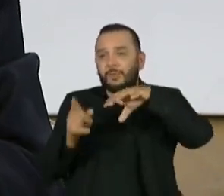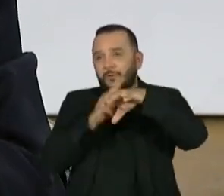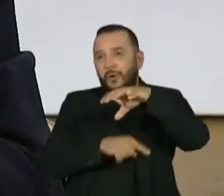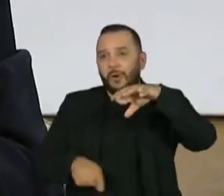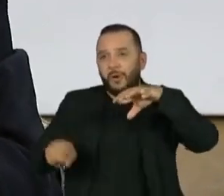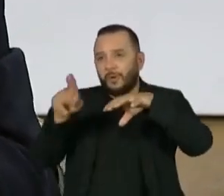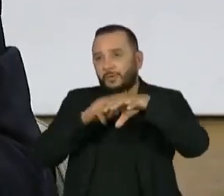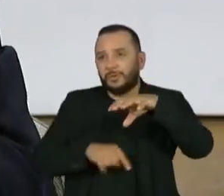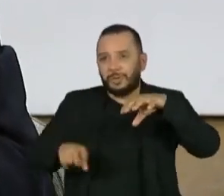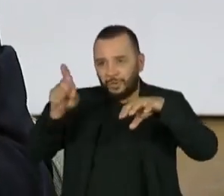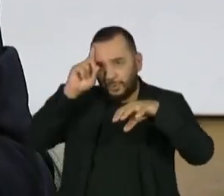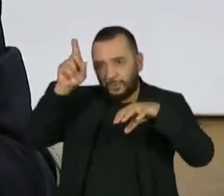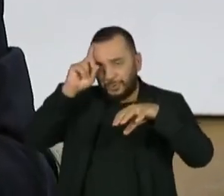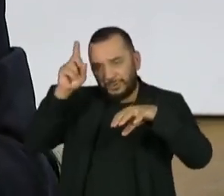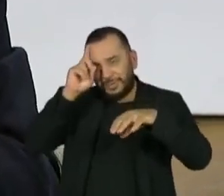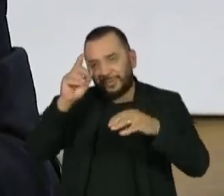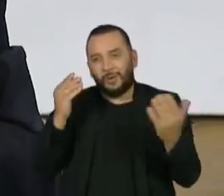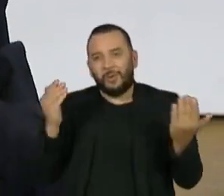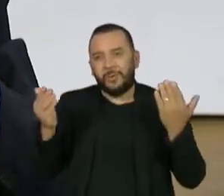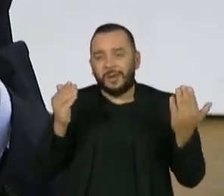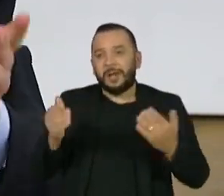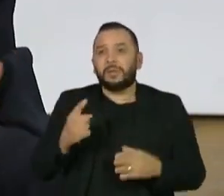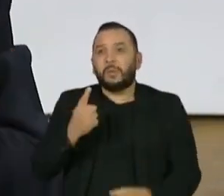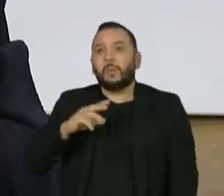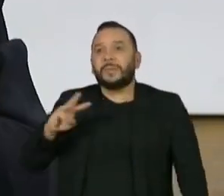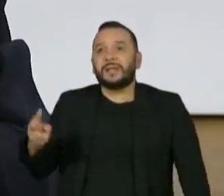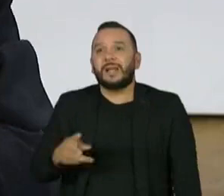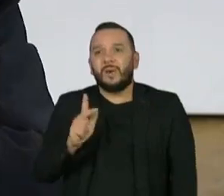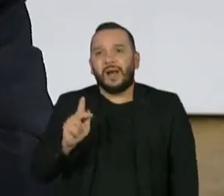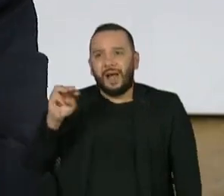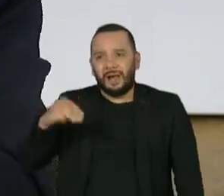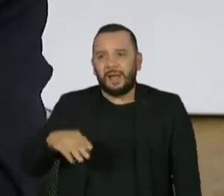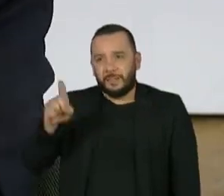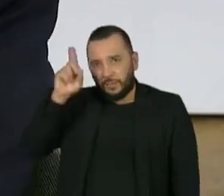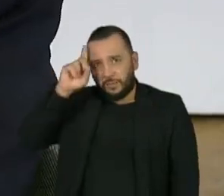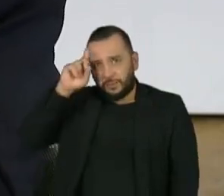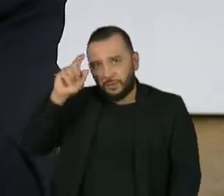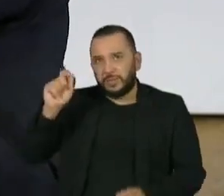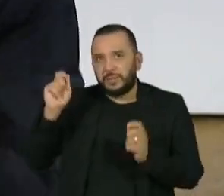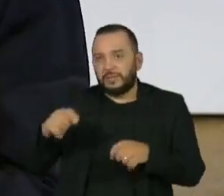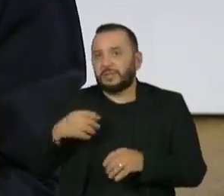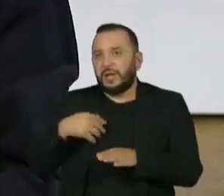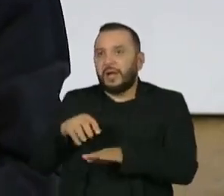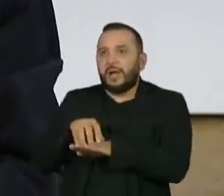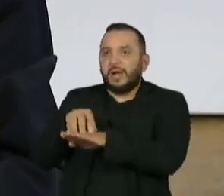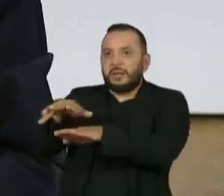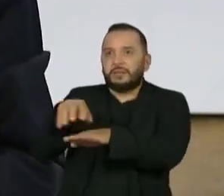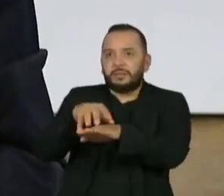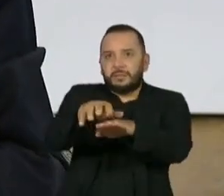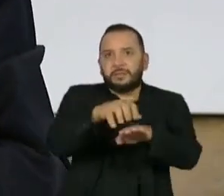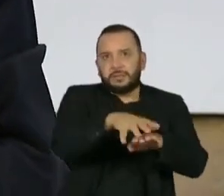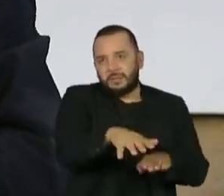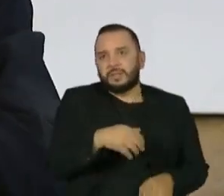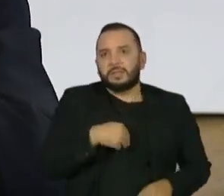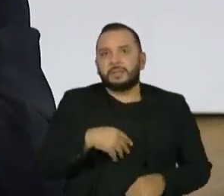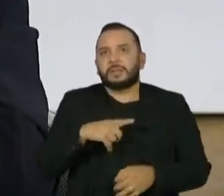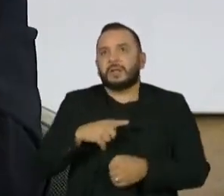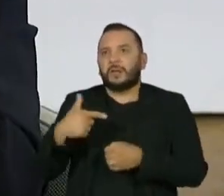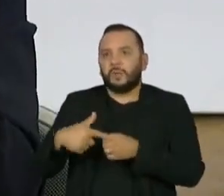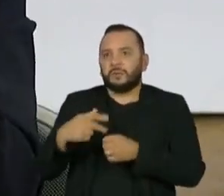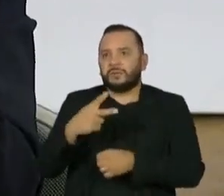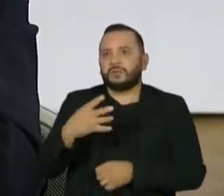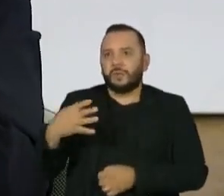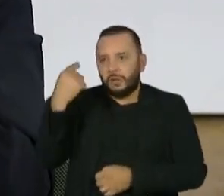um milhão de quilômetros por dia. Para que você tenha o combustível disponível 24 horas por dia em todo lugar do Brasil. Então,